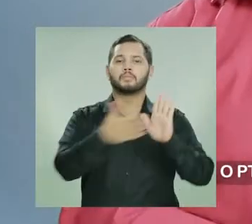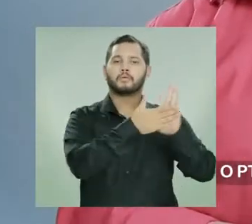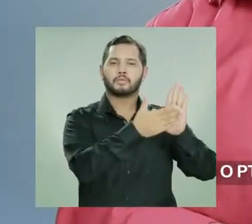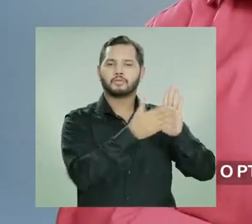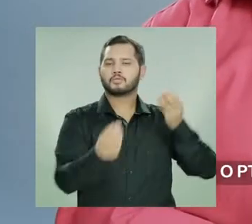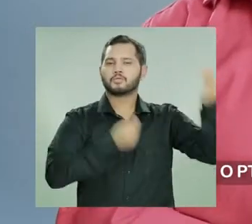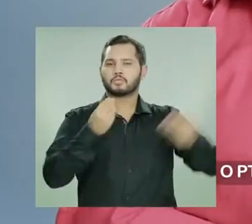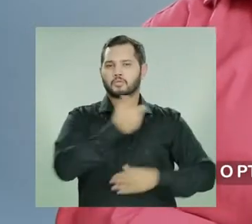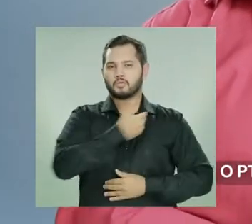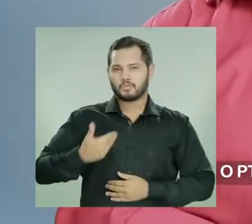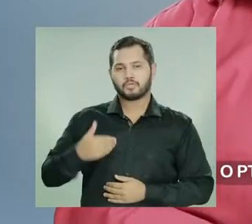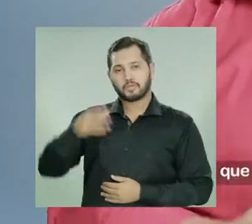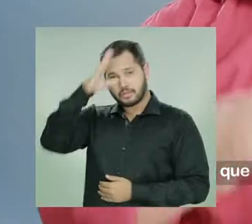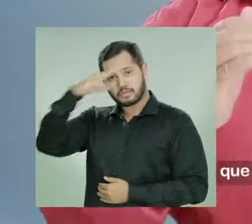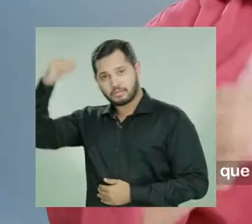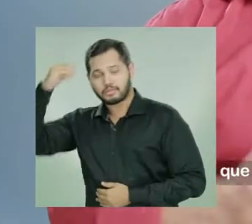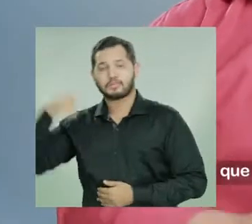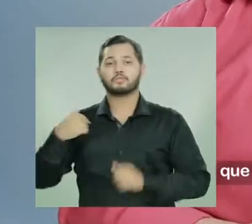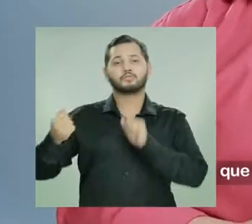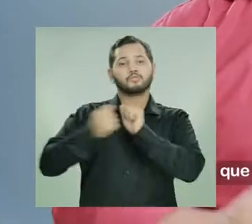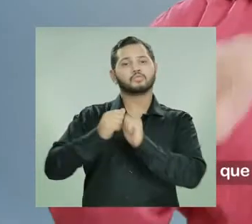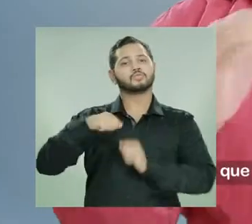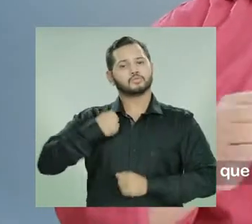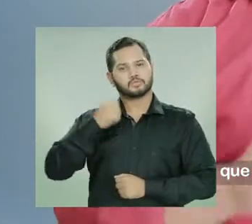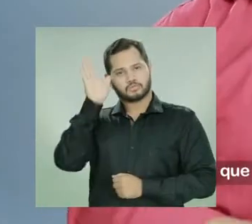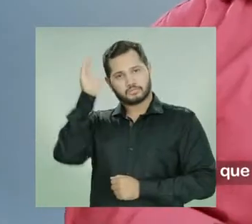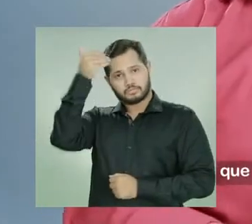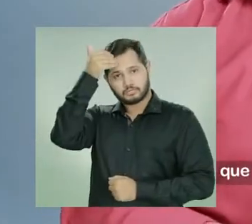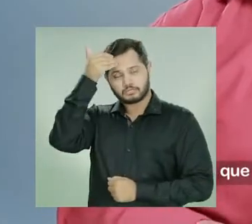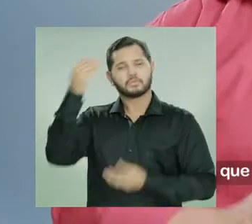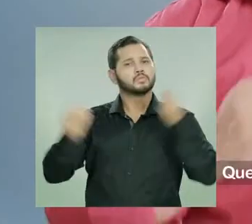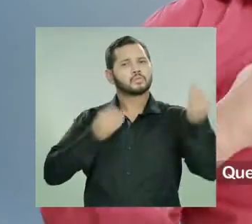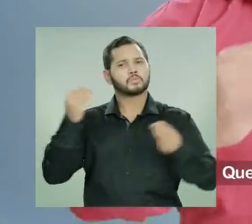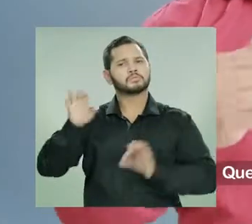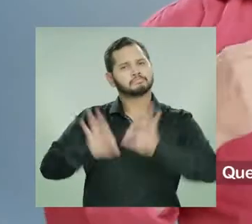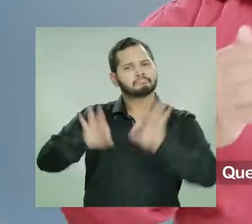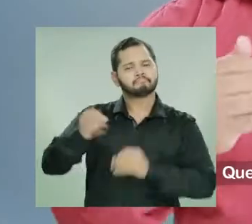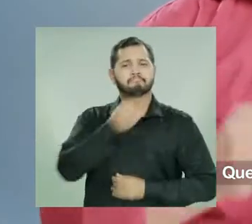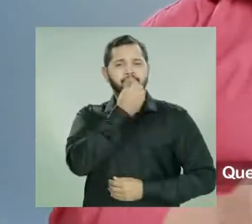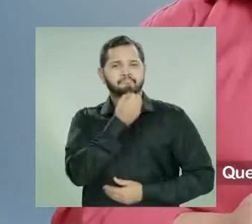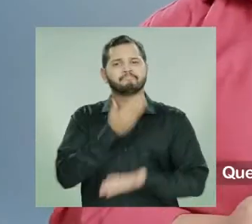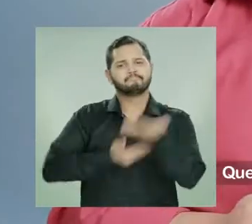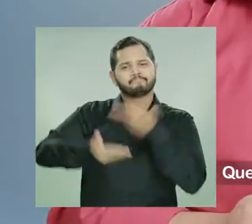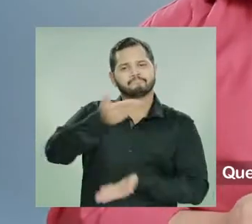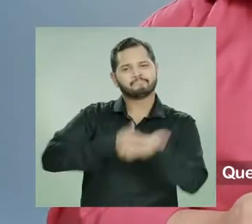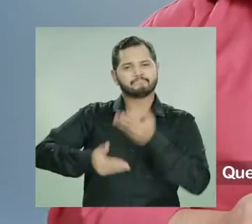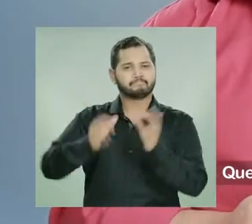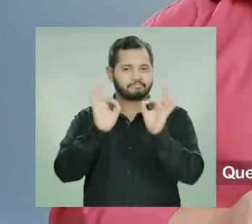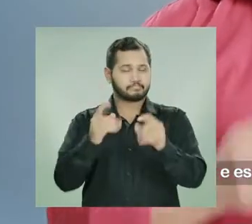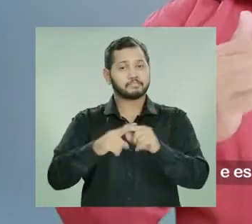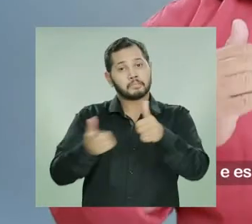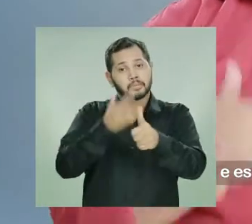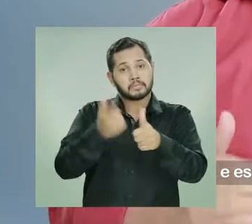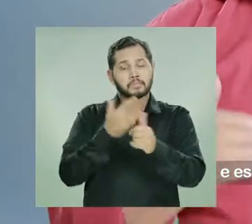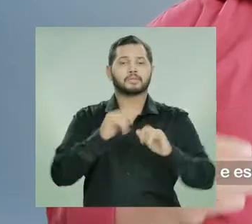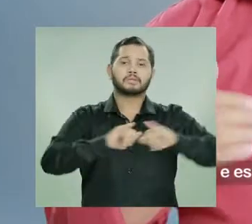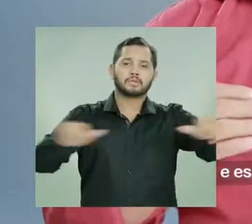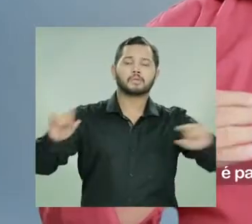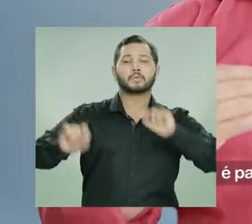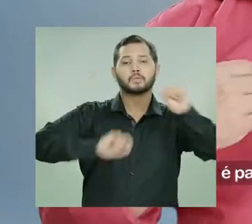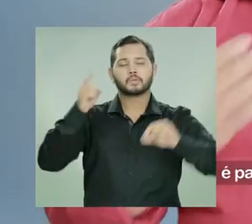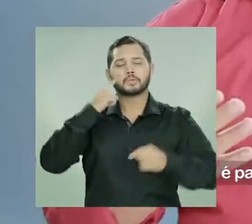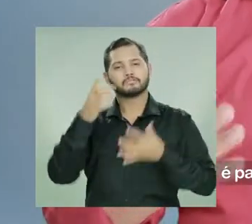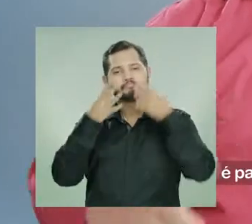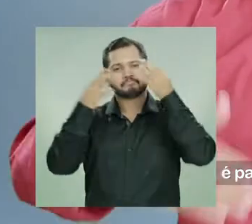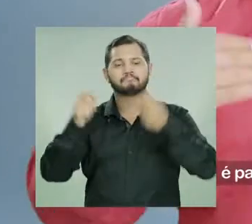apresentando uma candidatura ao governo, que é o José Ricardo e o meu nome para vice. Queremos dialogar permanentemente com você. E esse primeiro